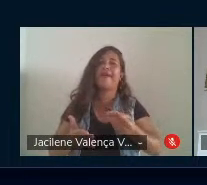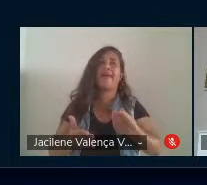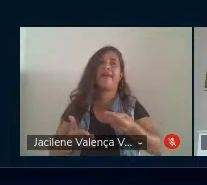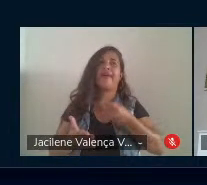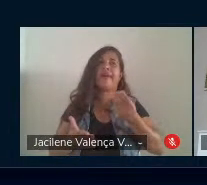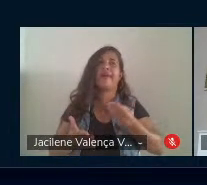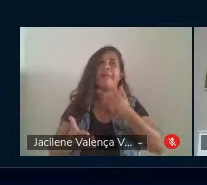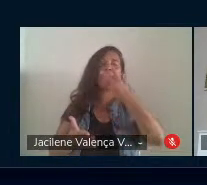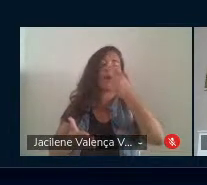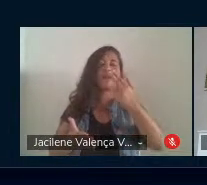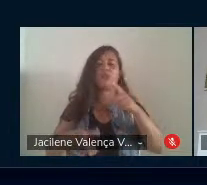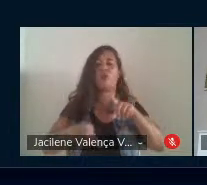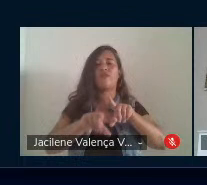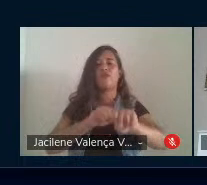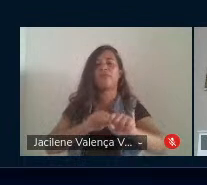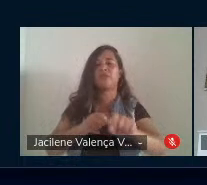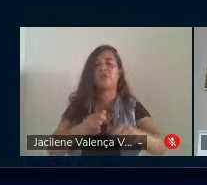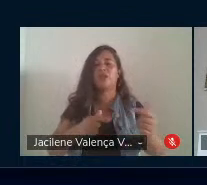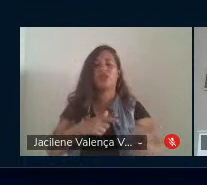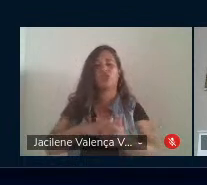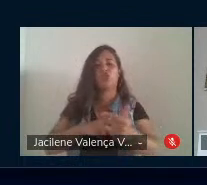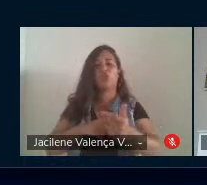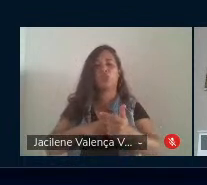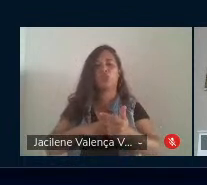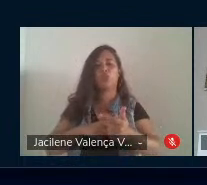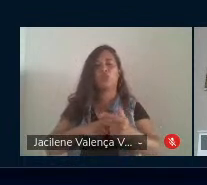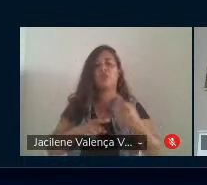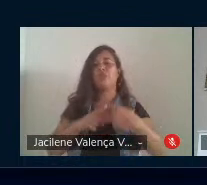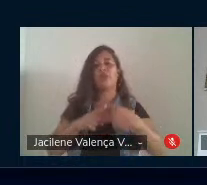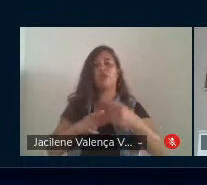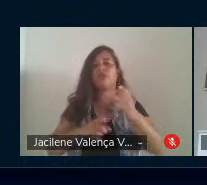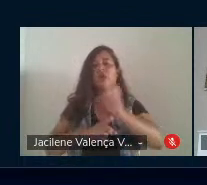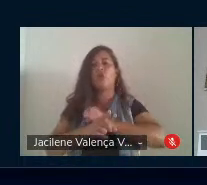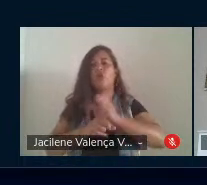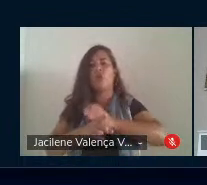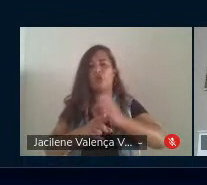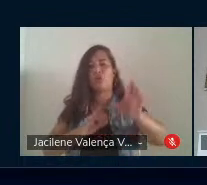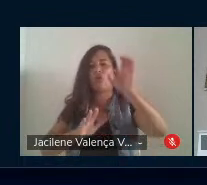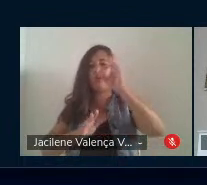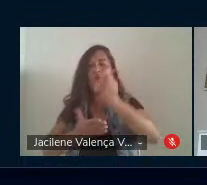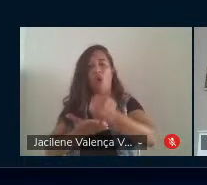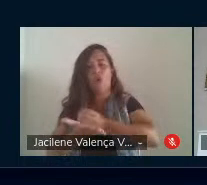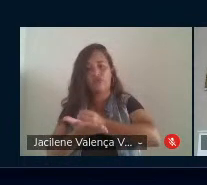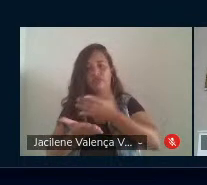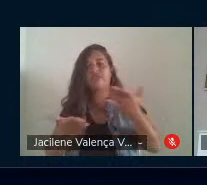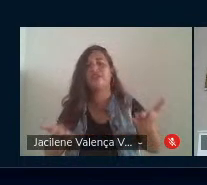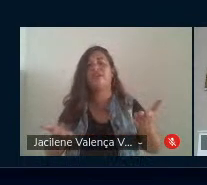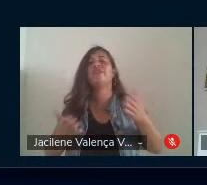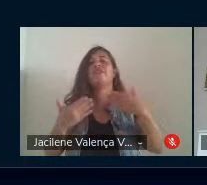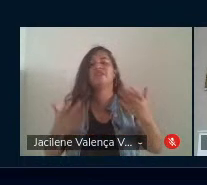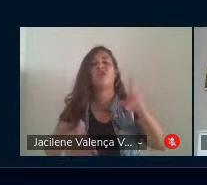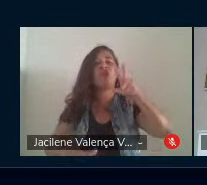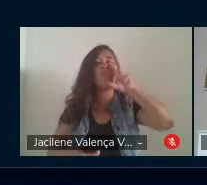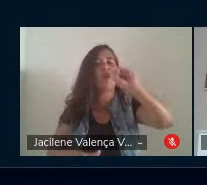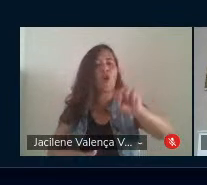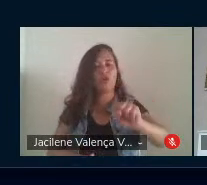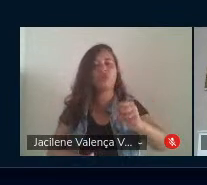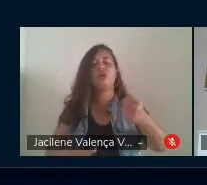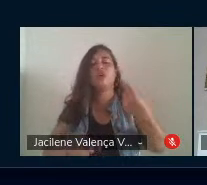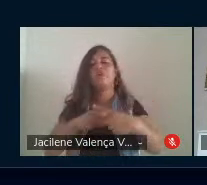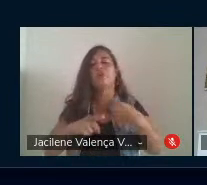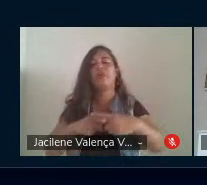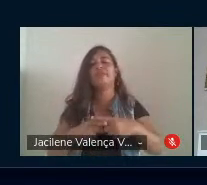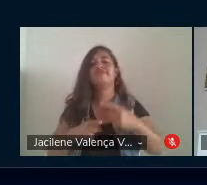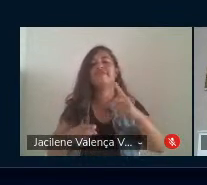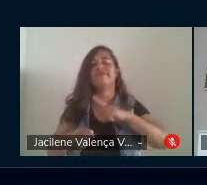formação de segunda categoria, porque não estão no currículo oficial, então, isso vem muito forte, porque isso empodera,